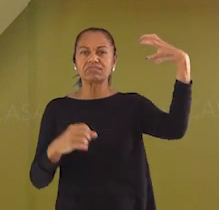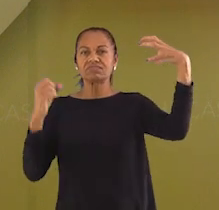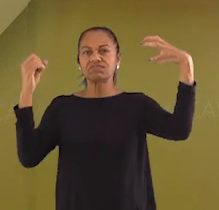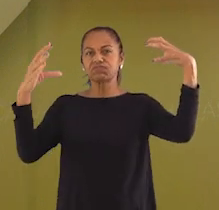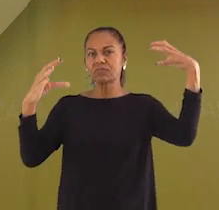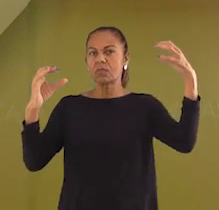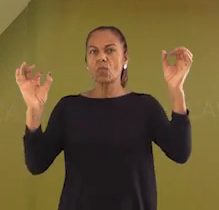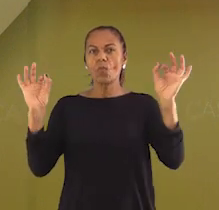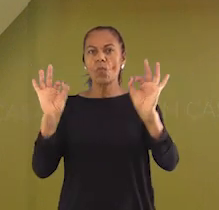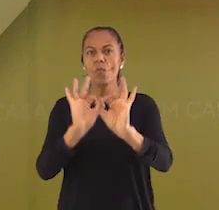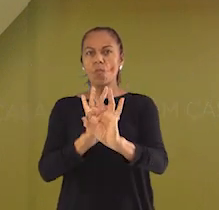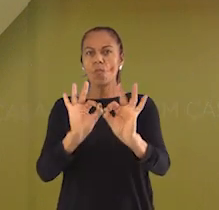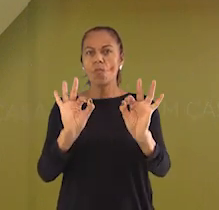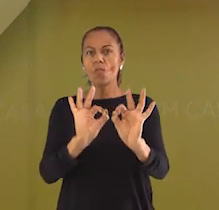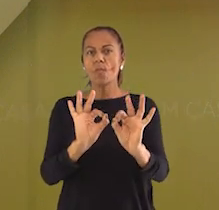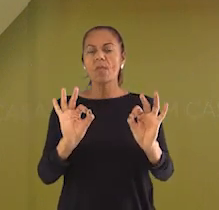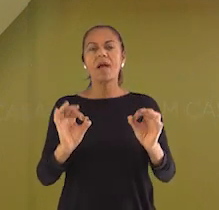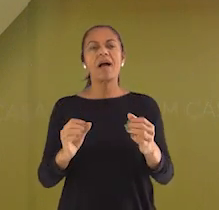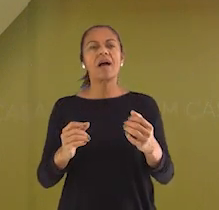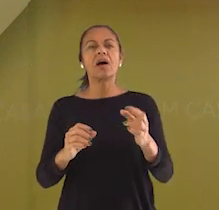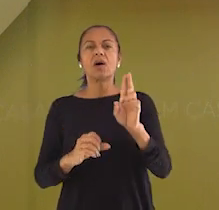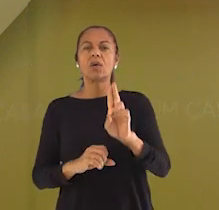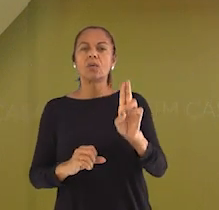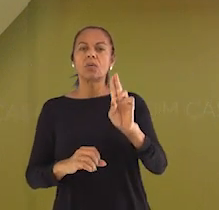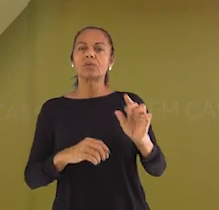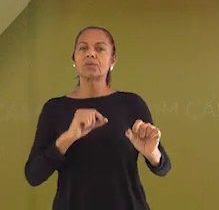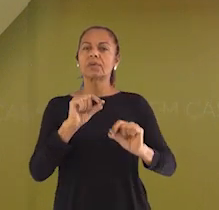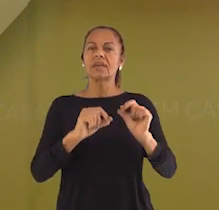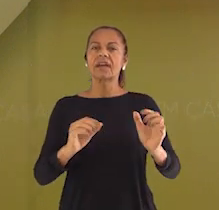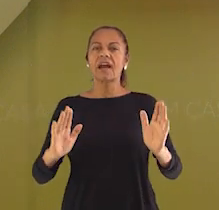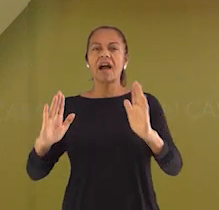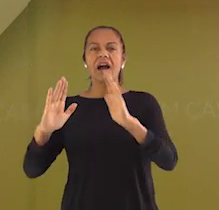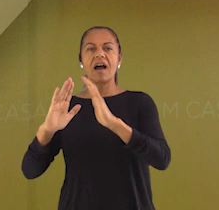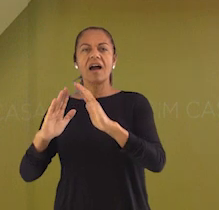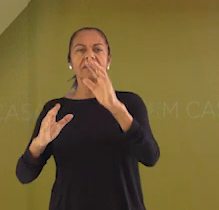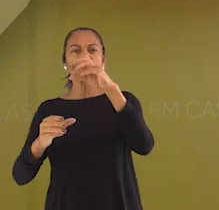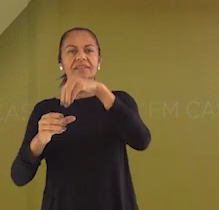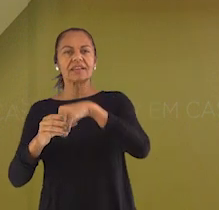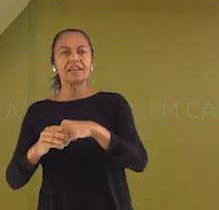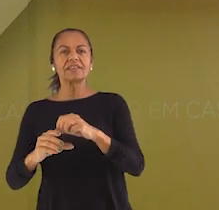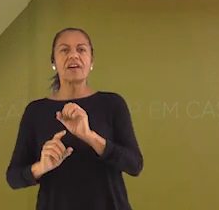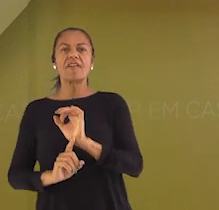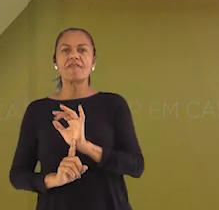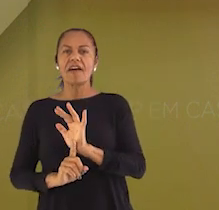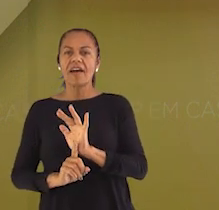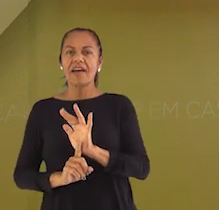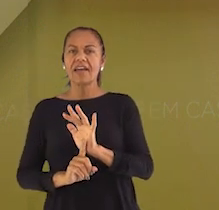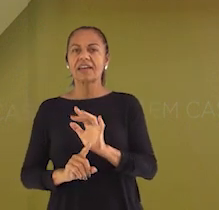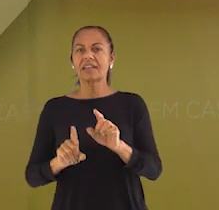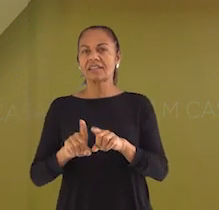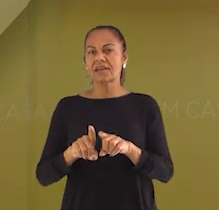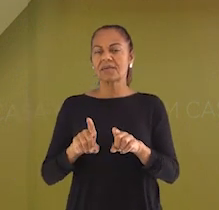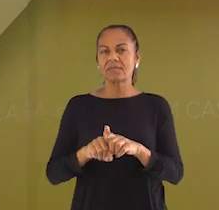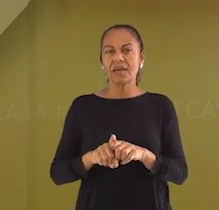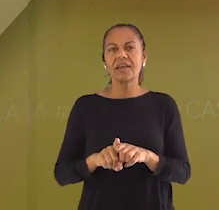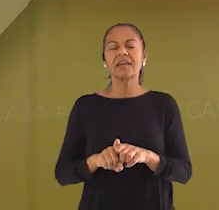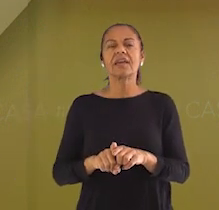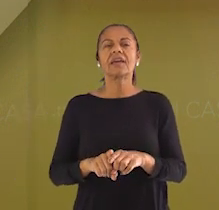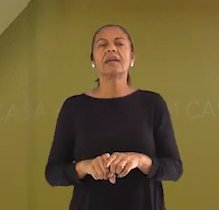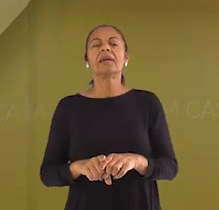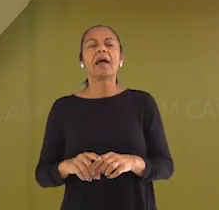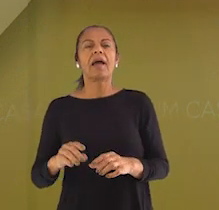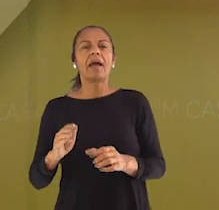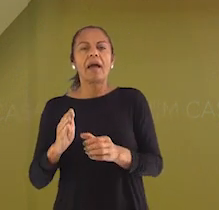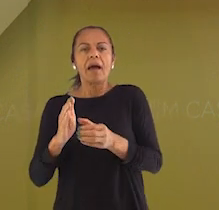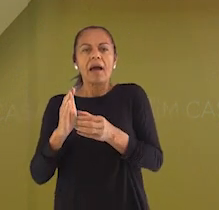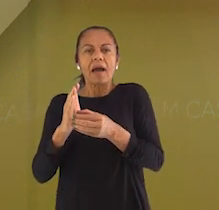utilizam velas para a iluminação das casas, baterias para a geração de energia e até mesmo sal para a